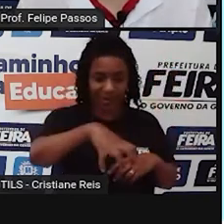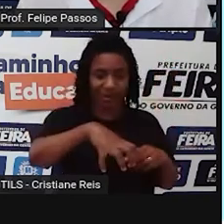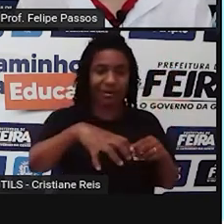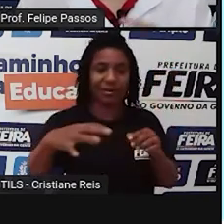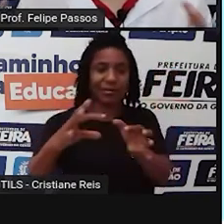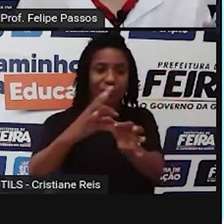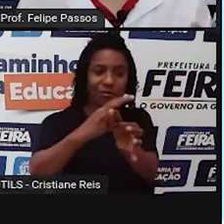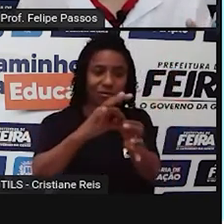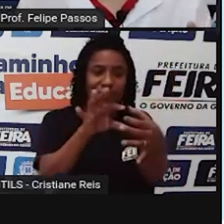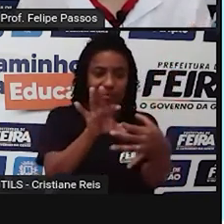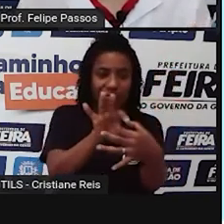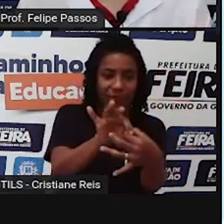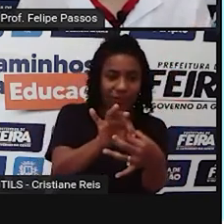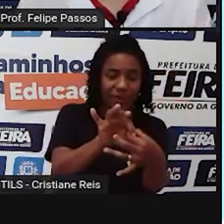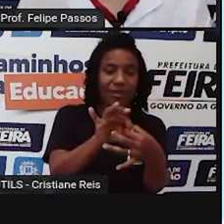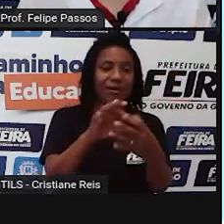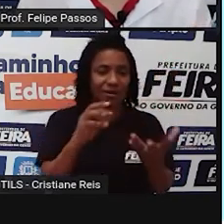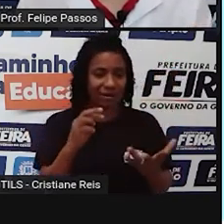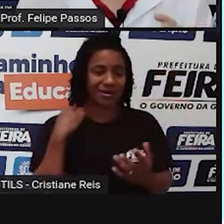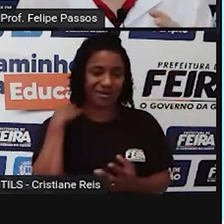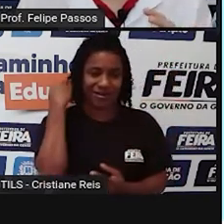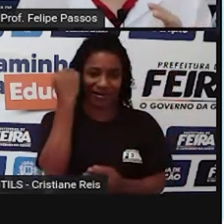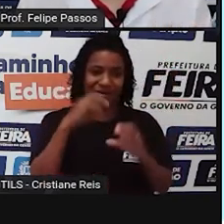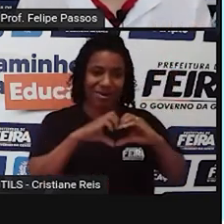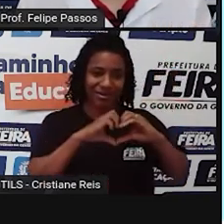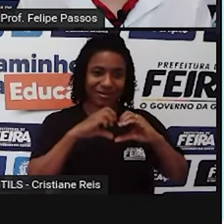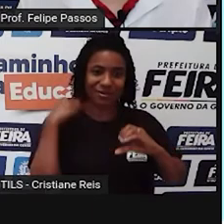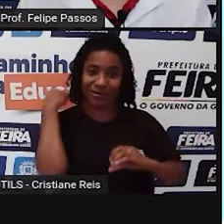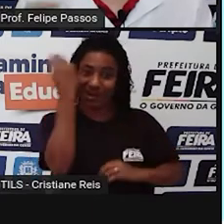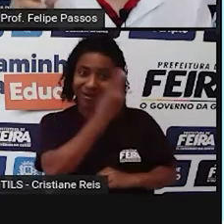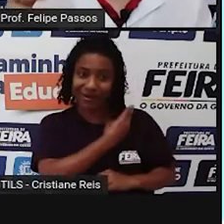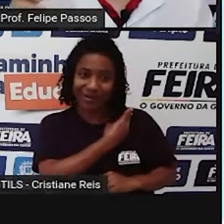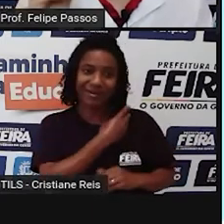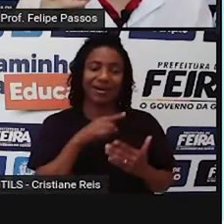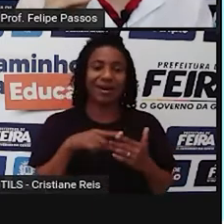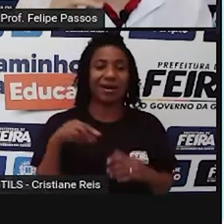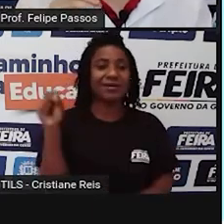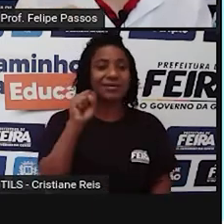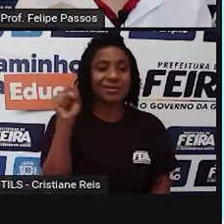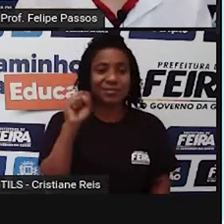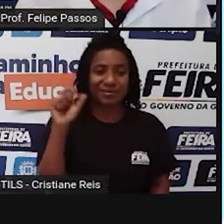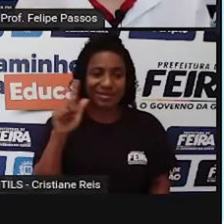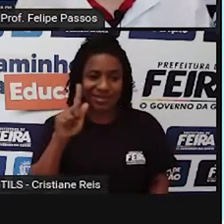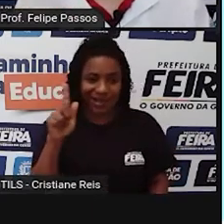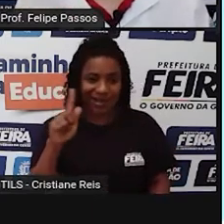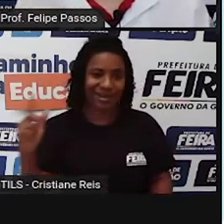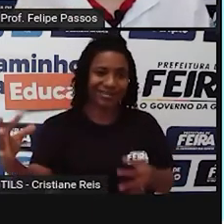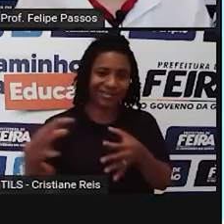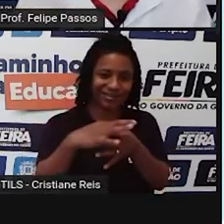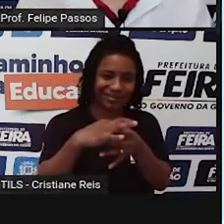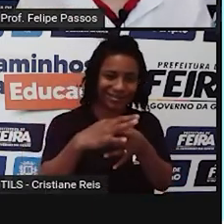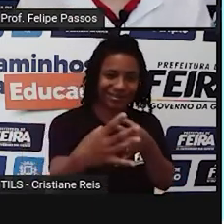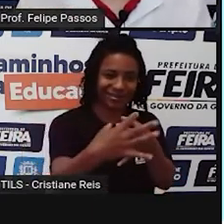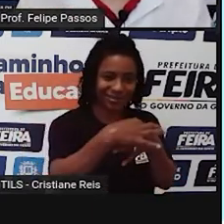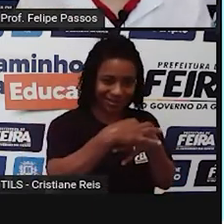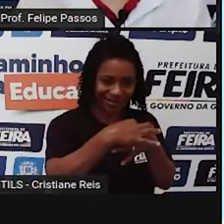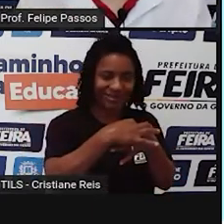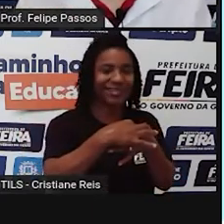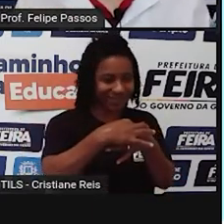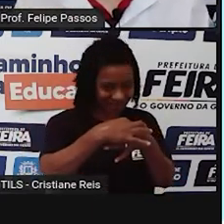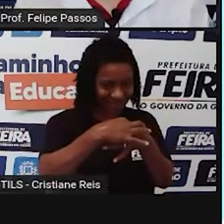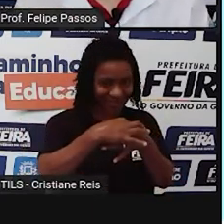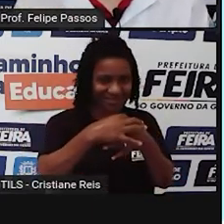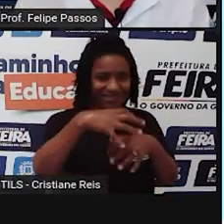né? Enfim, cidades que estão próximas da gente. E junto à metrópole, você tem cidades chamadas de cidades satélites.